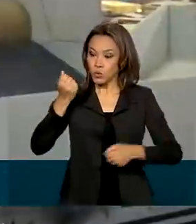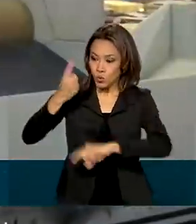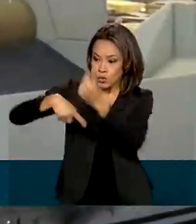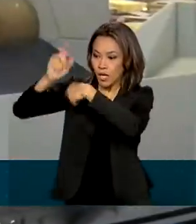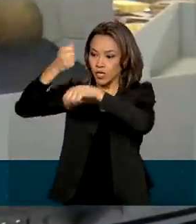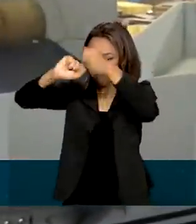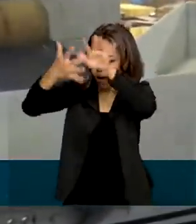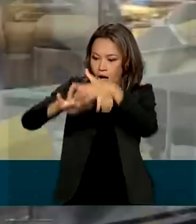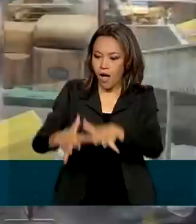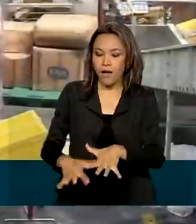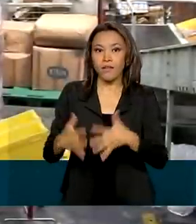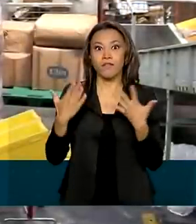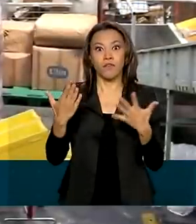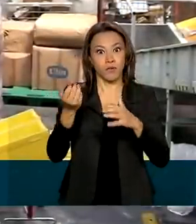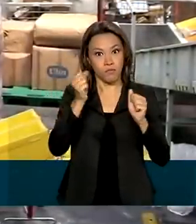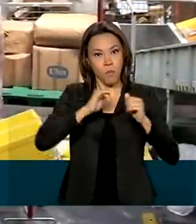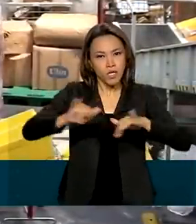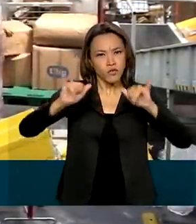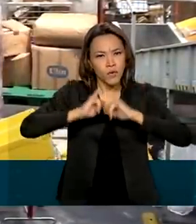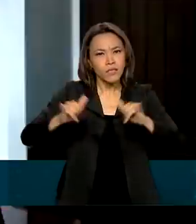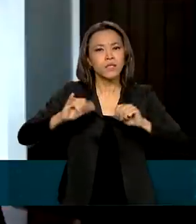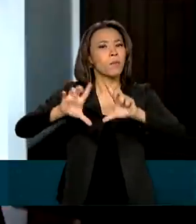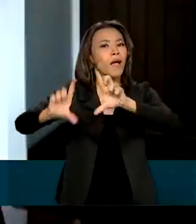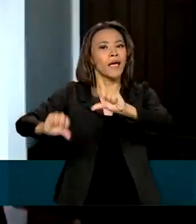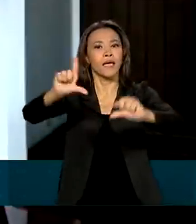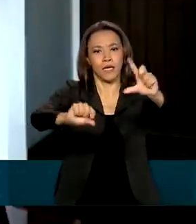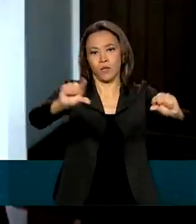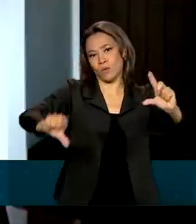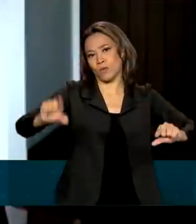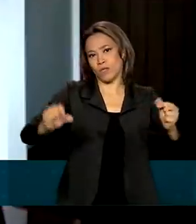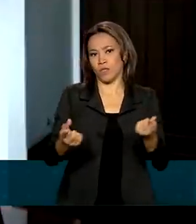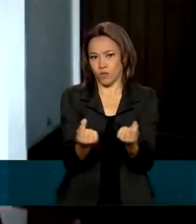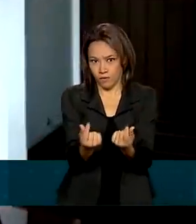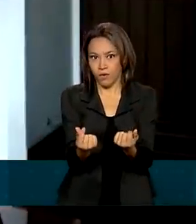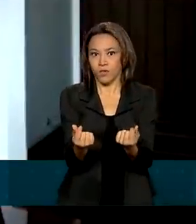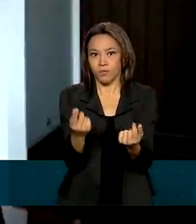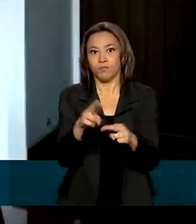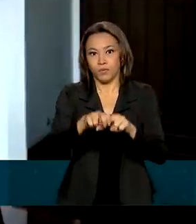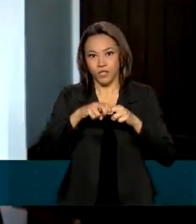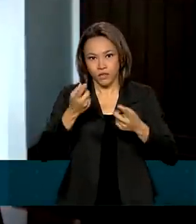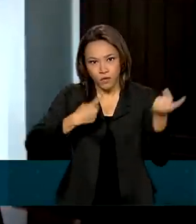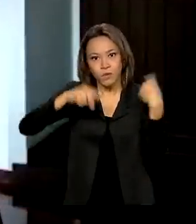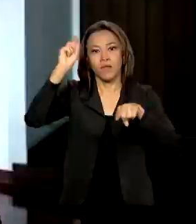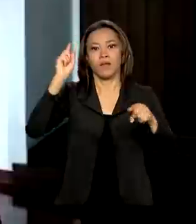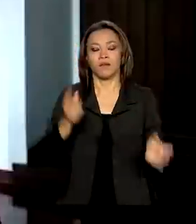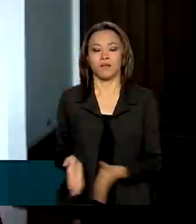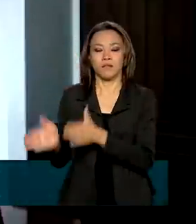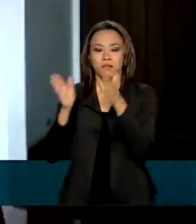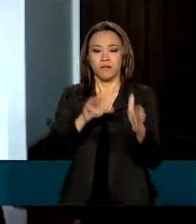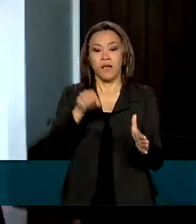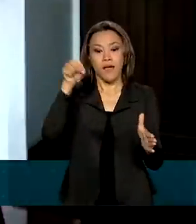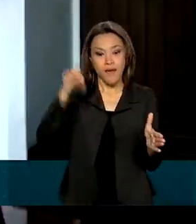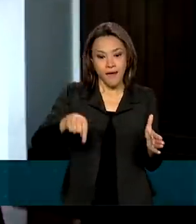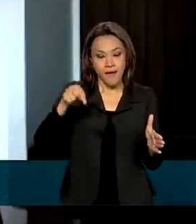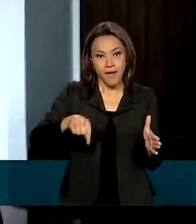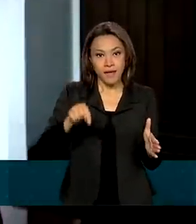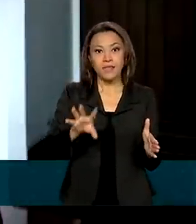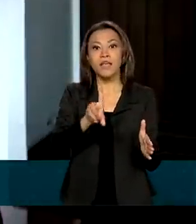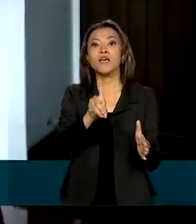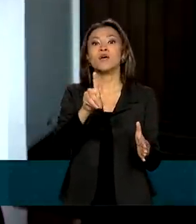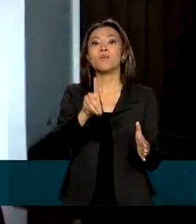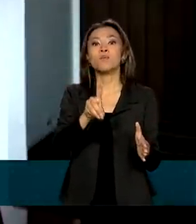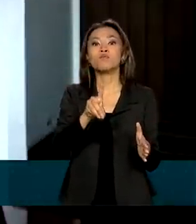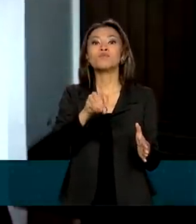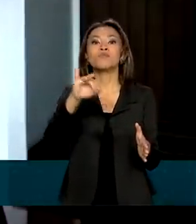uma campanha coordenada de redução de preços. Na realidade, é um reflexo também das edições anteriores. Essa é uma data